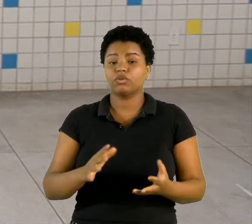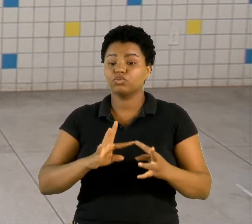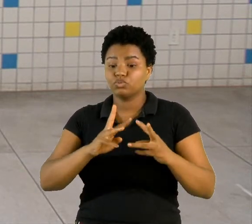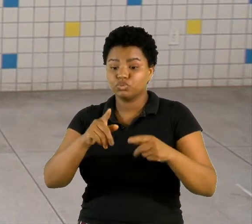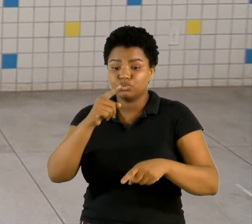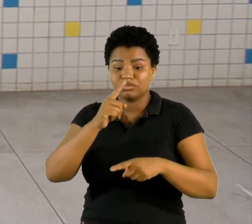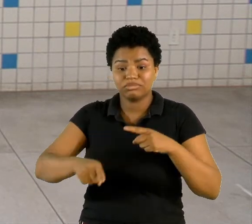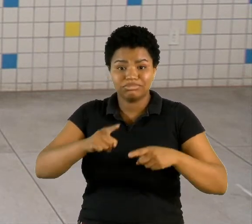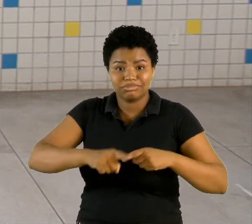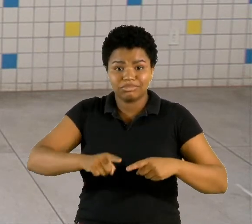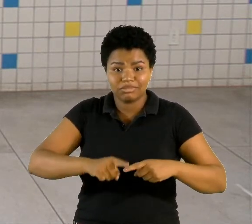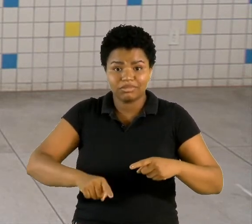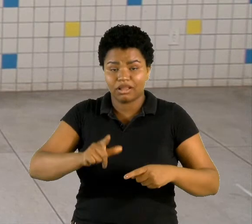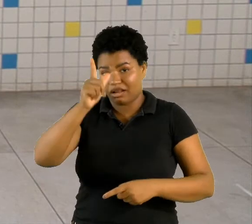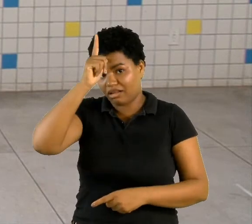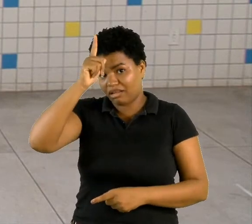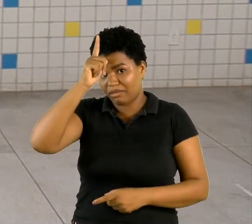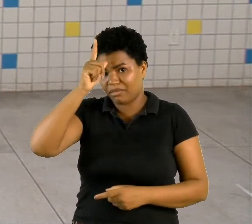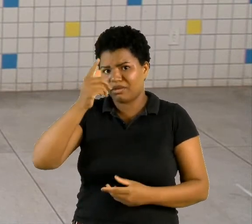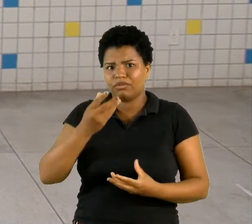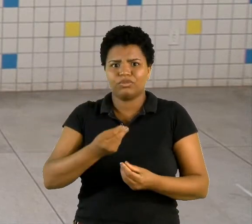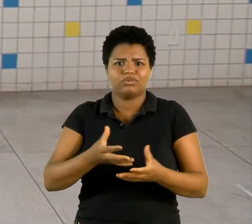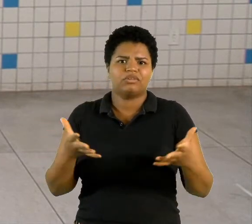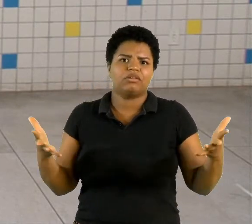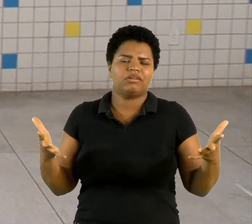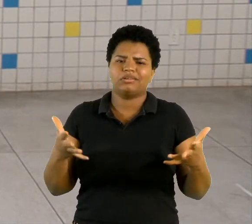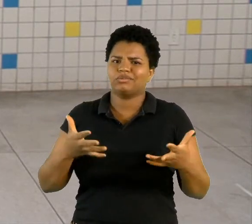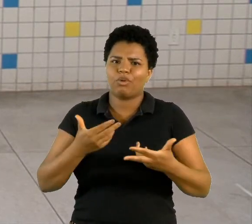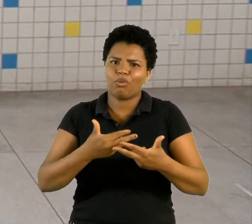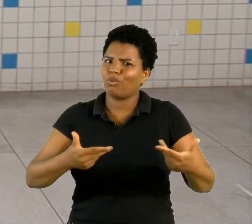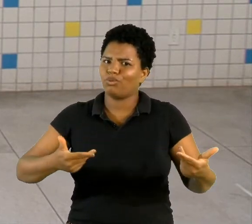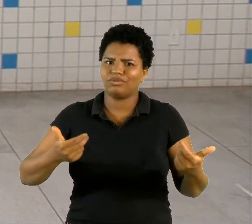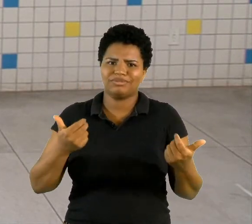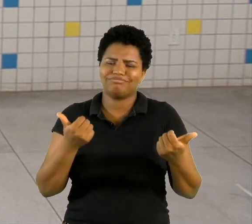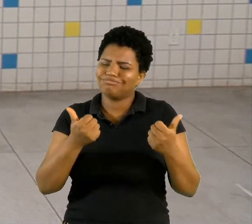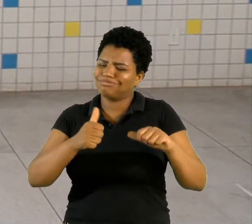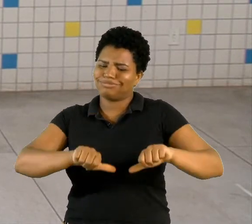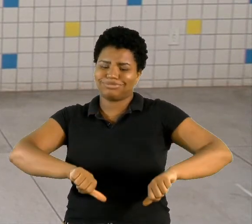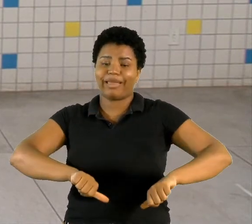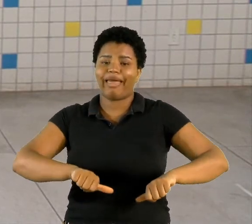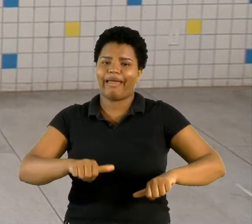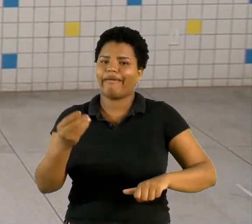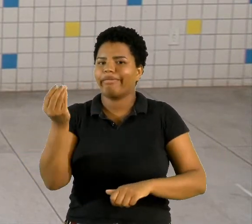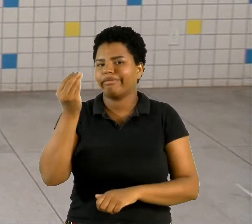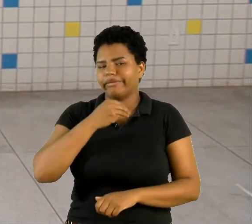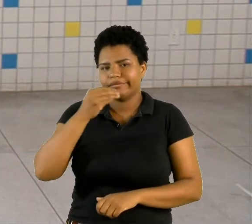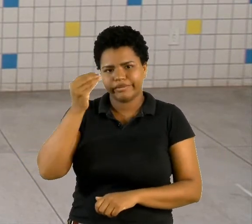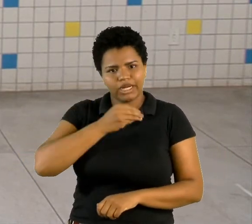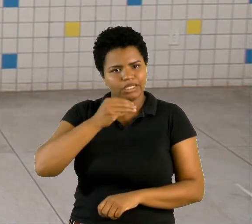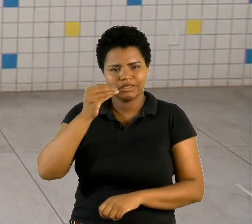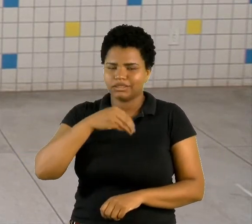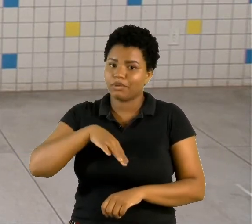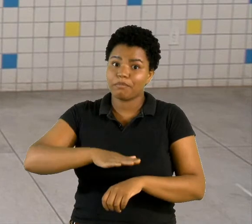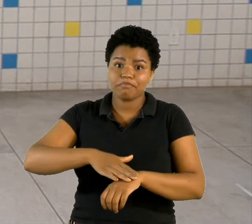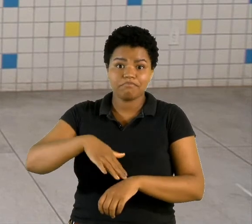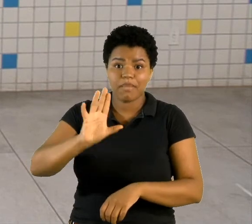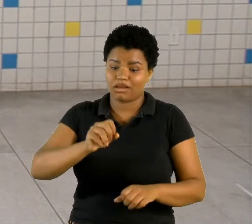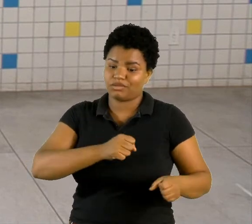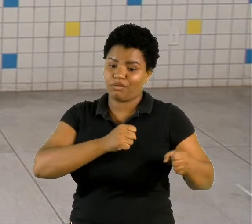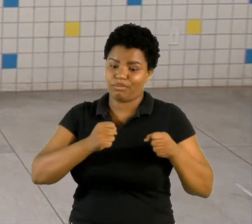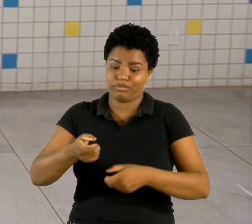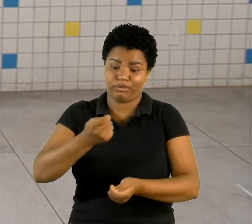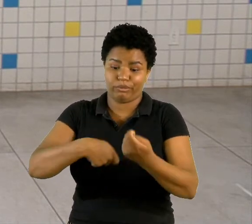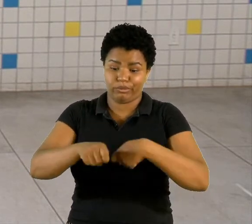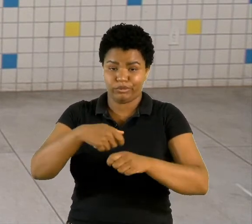muito grandes. Foram coisas terríveis. E isso acabou enfraquecendo mais ainda o poder econômico da